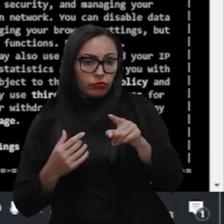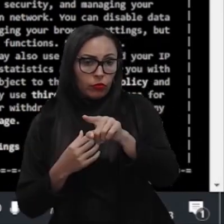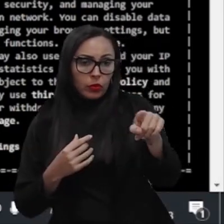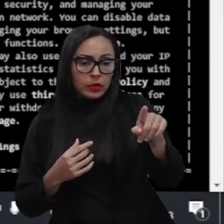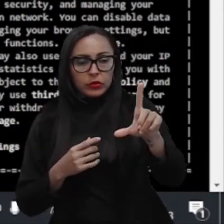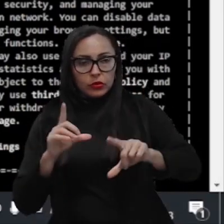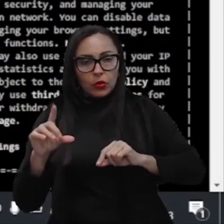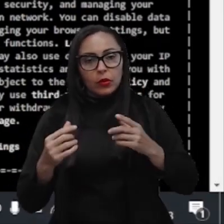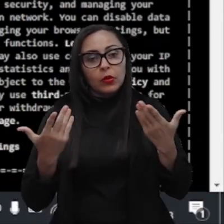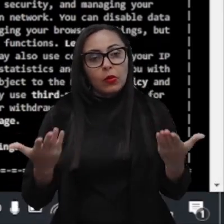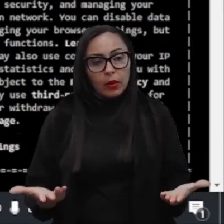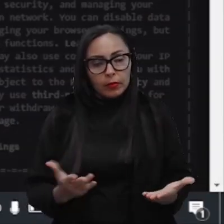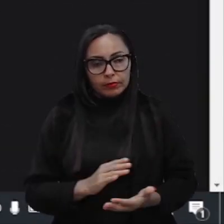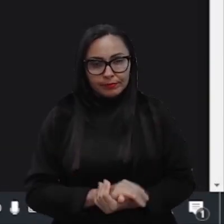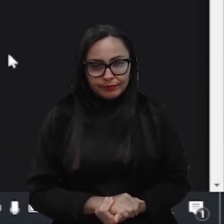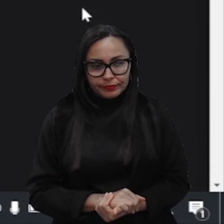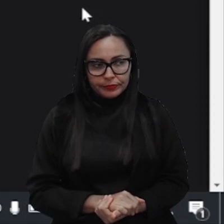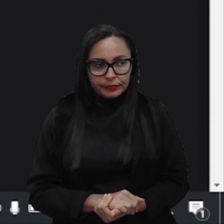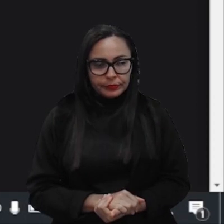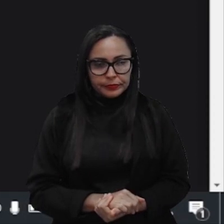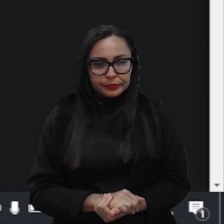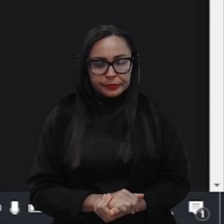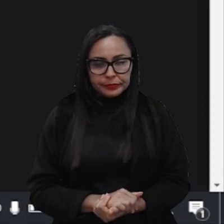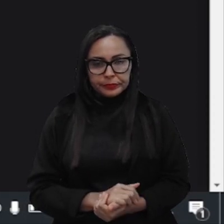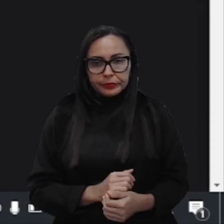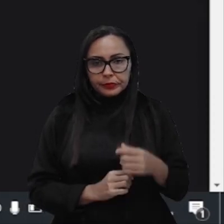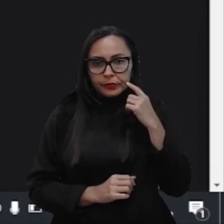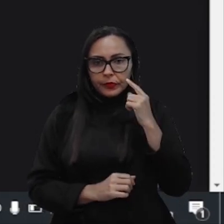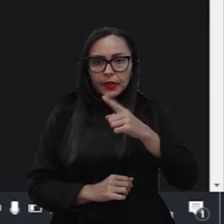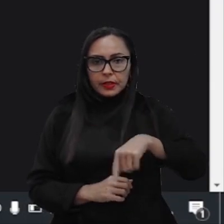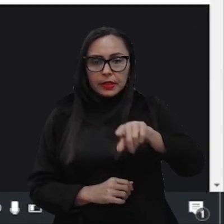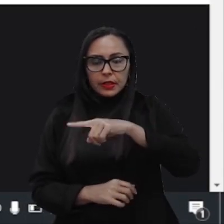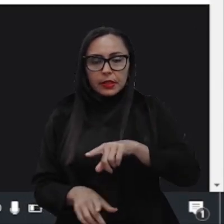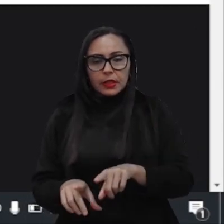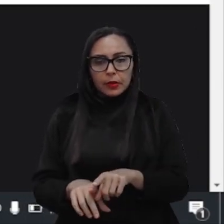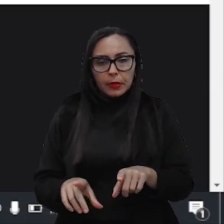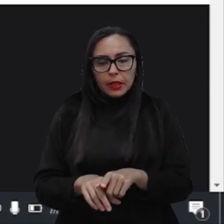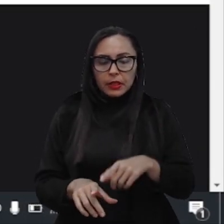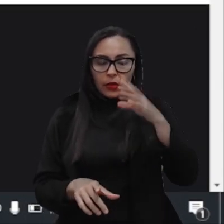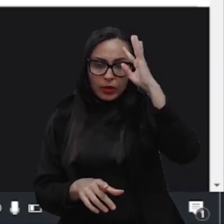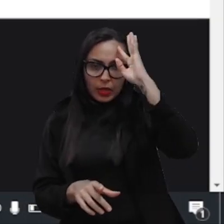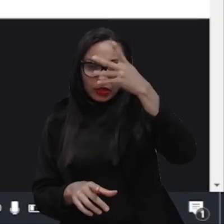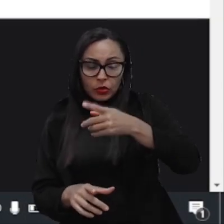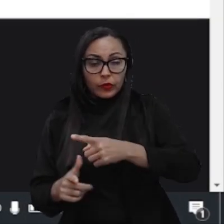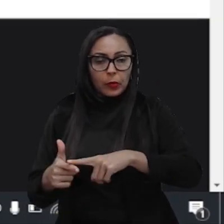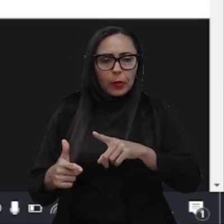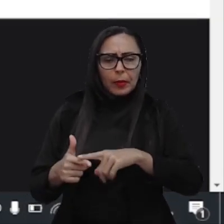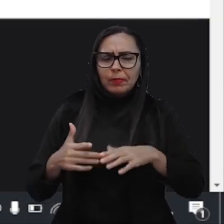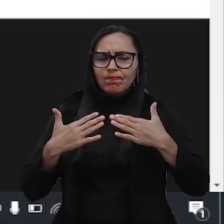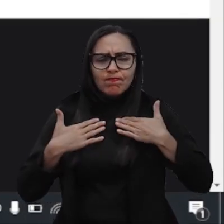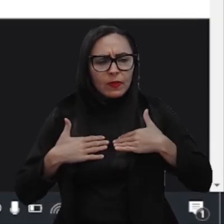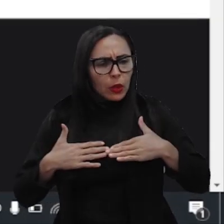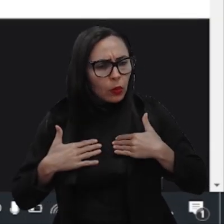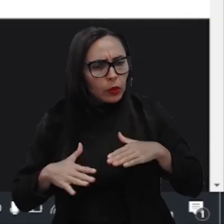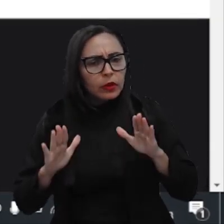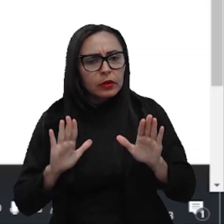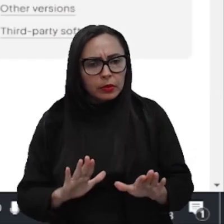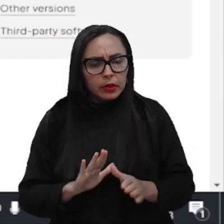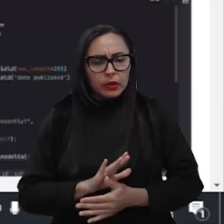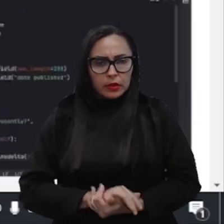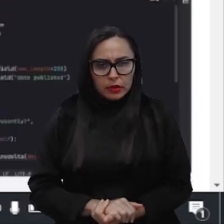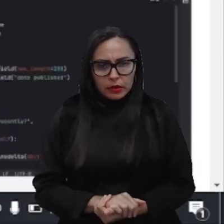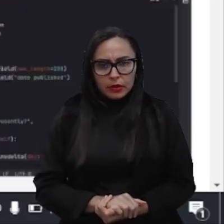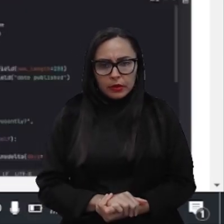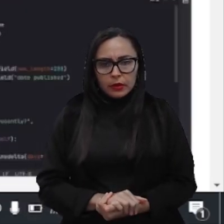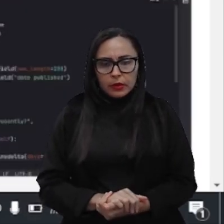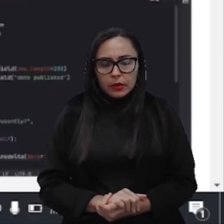tá ok? A versão Community, ela resolve o nosso problema tranquilamente, né, A outra versão, ela